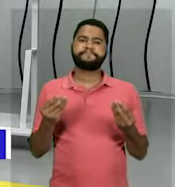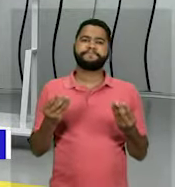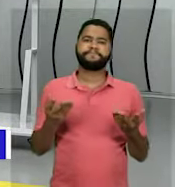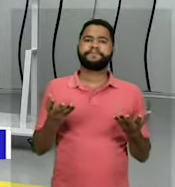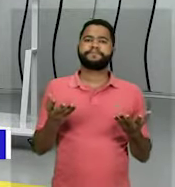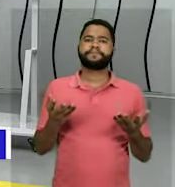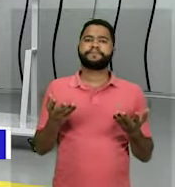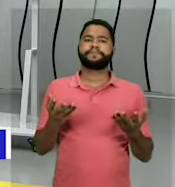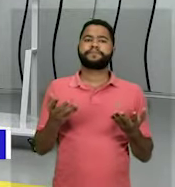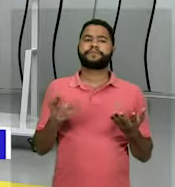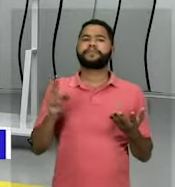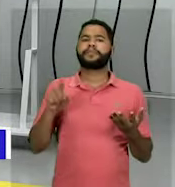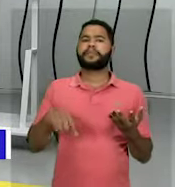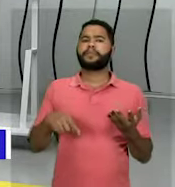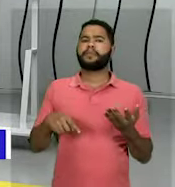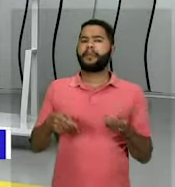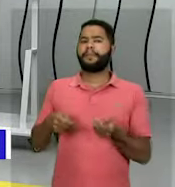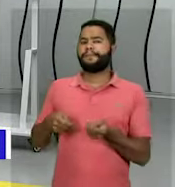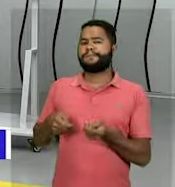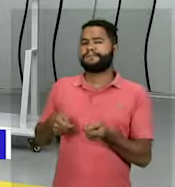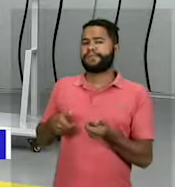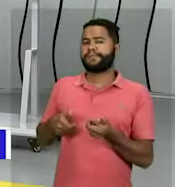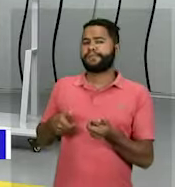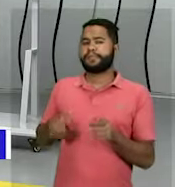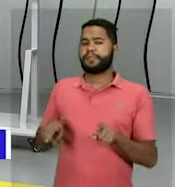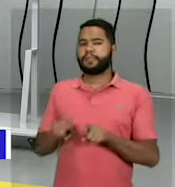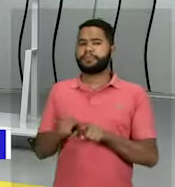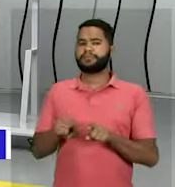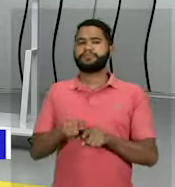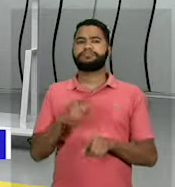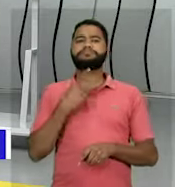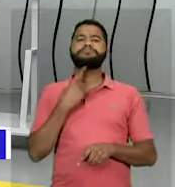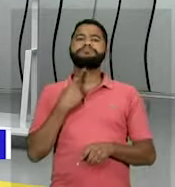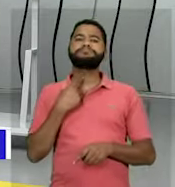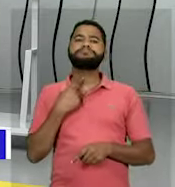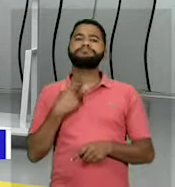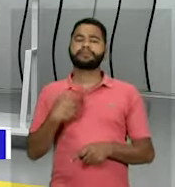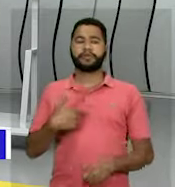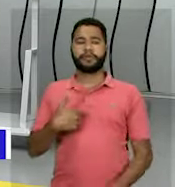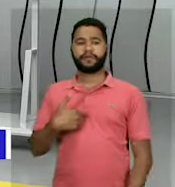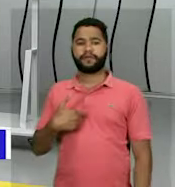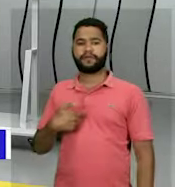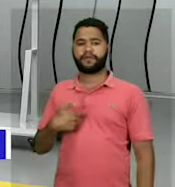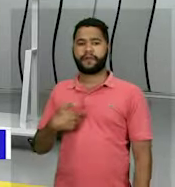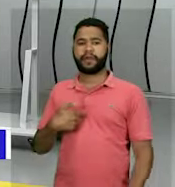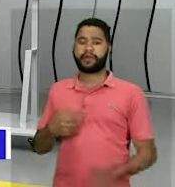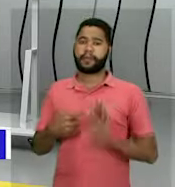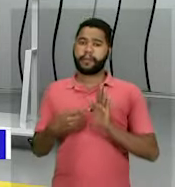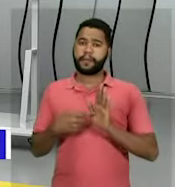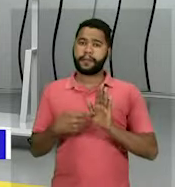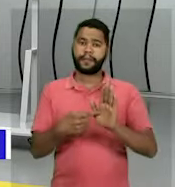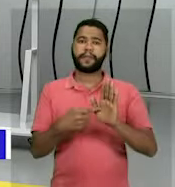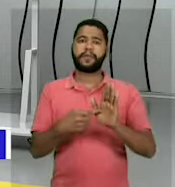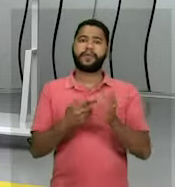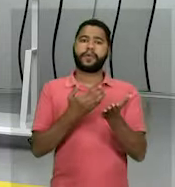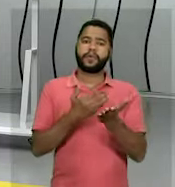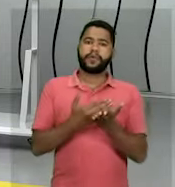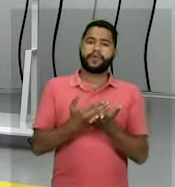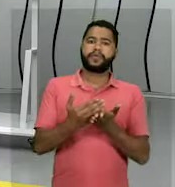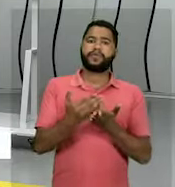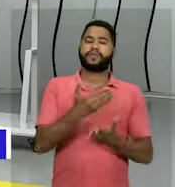benefícios e com essa intenção que Vargas vai sinalizando no início do seu